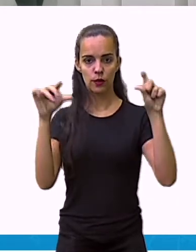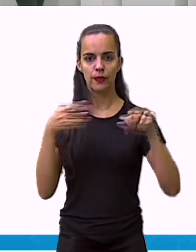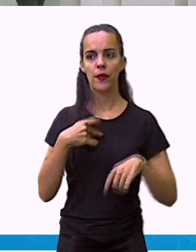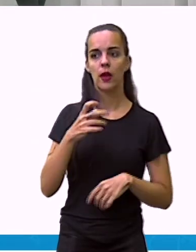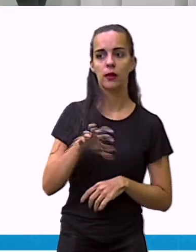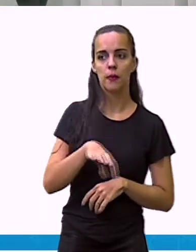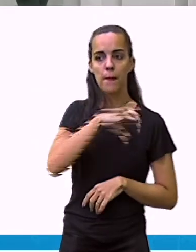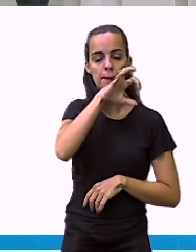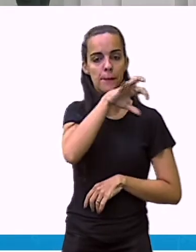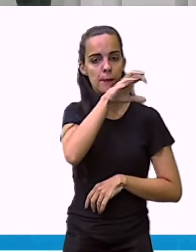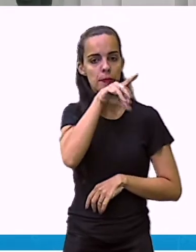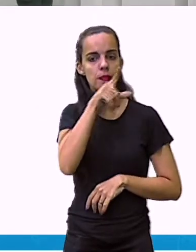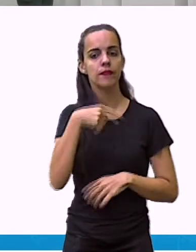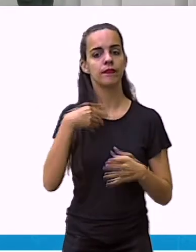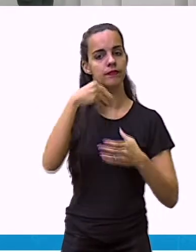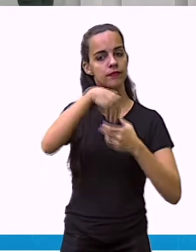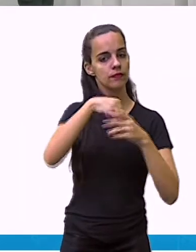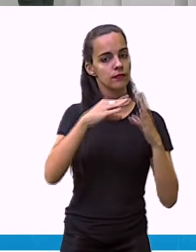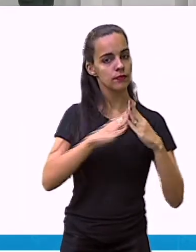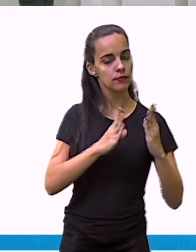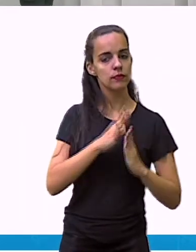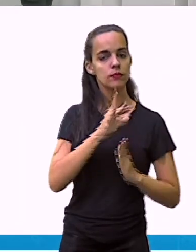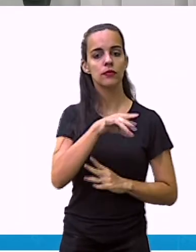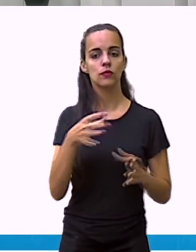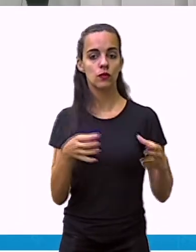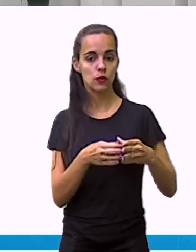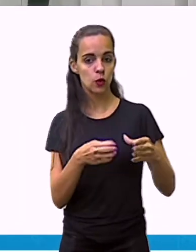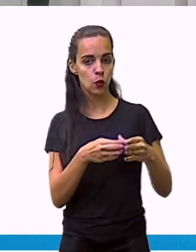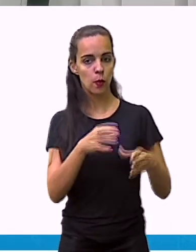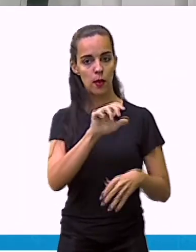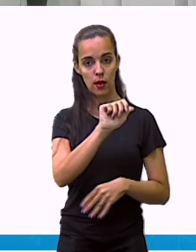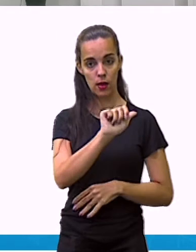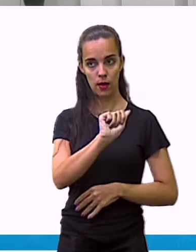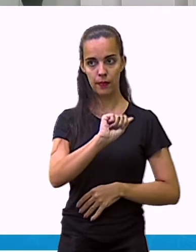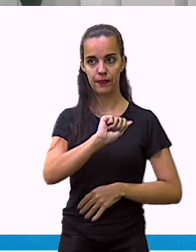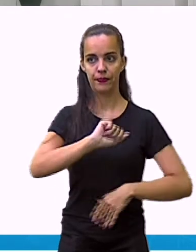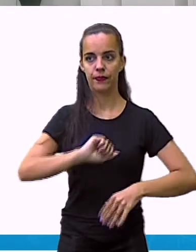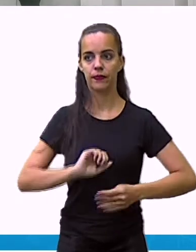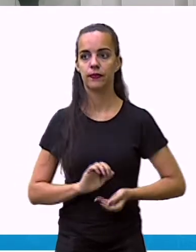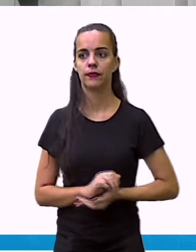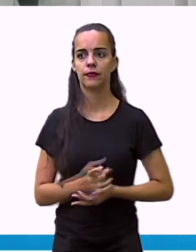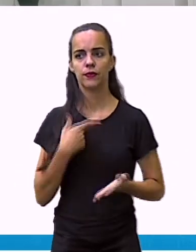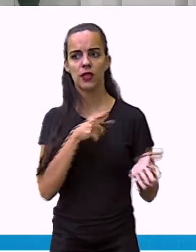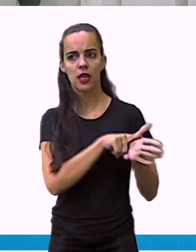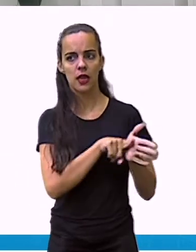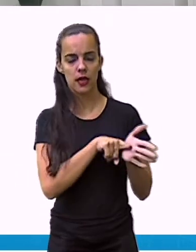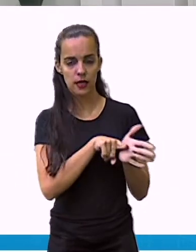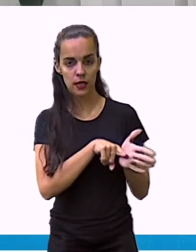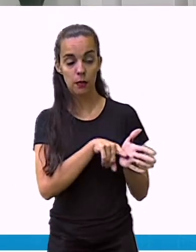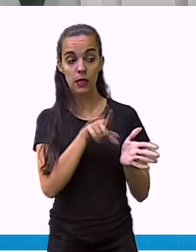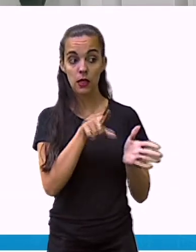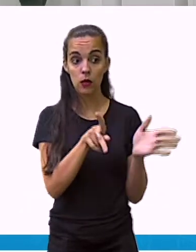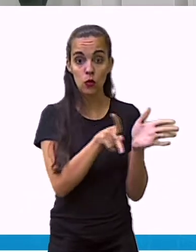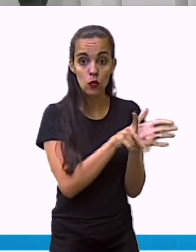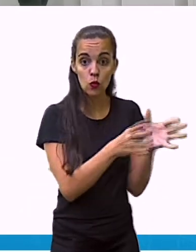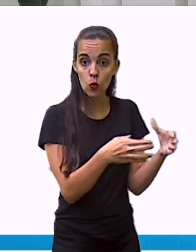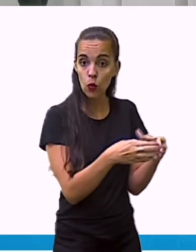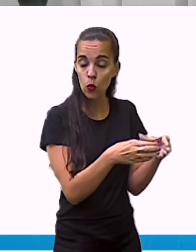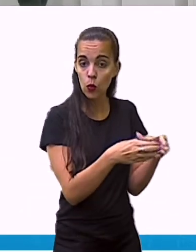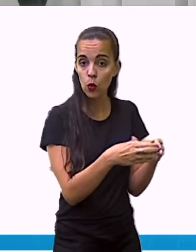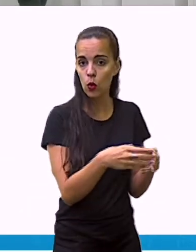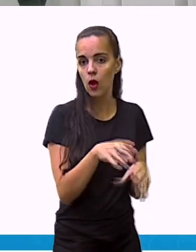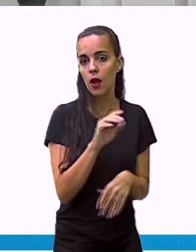título? Animais de estimação da turma A, porque nós estamos fazendo essa pesquisa na turma A, ok?